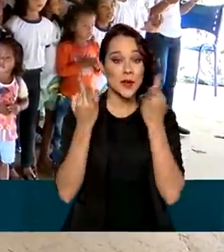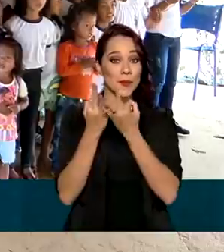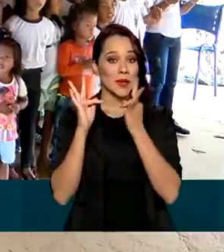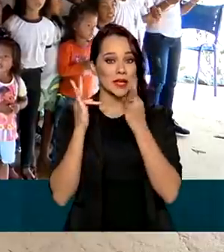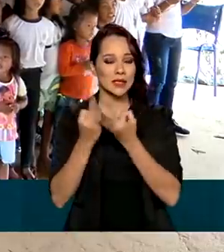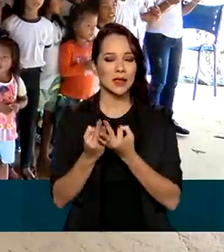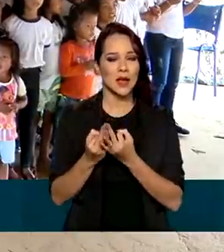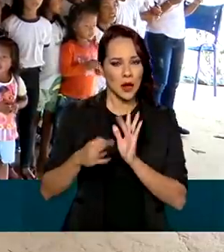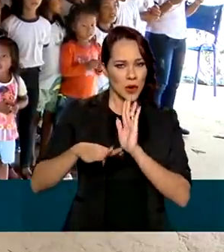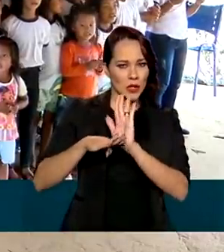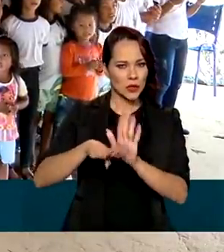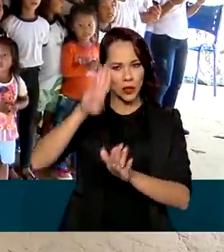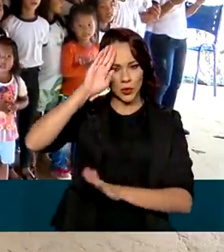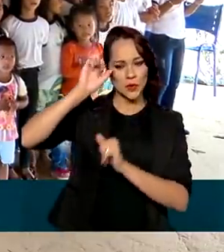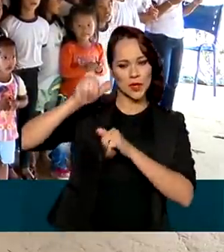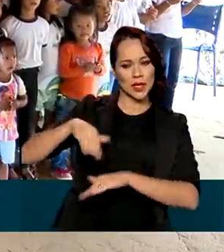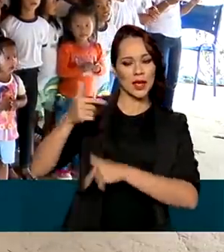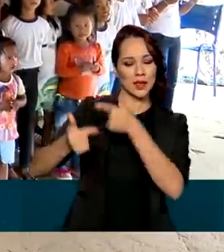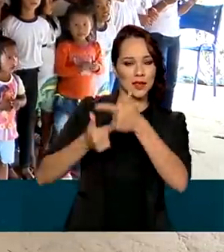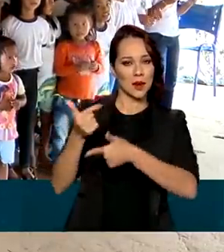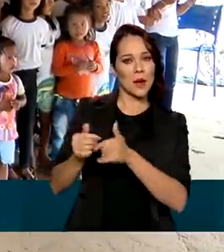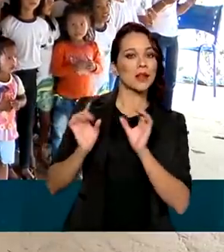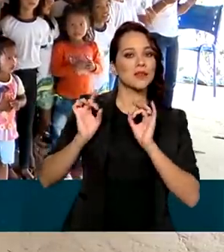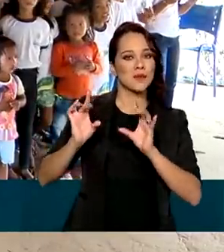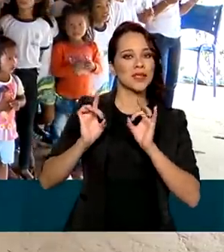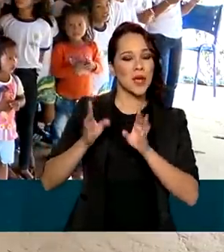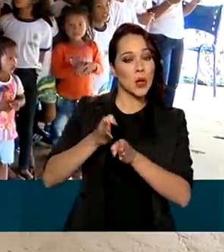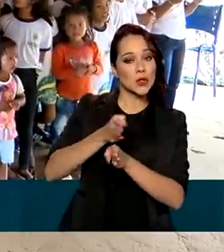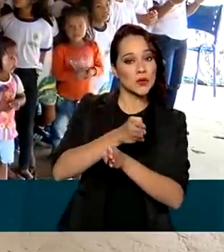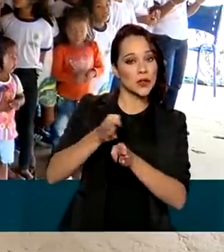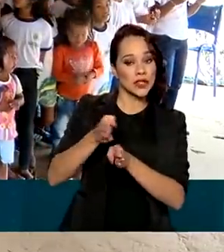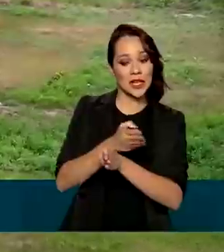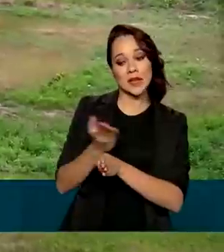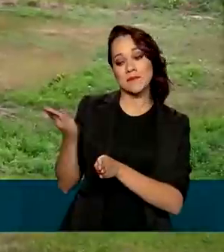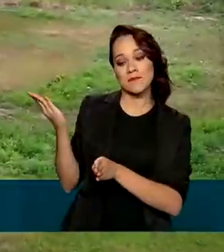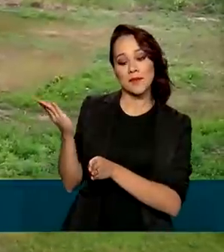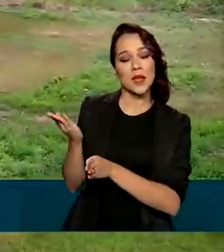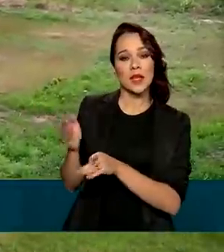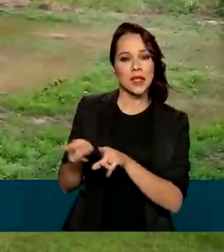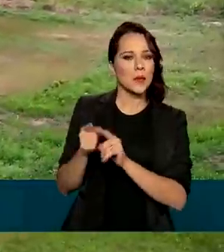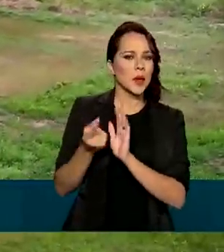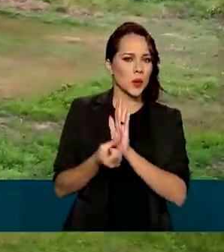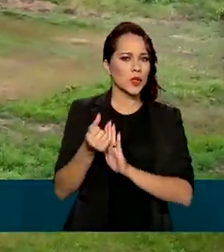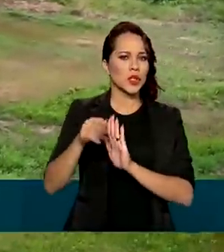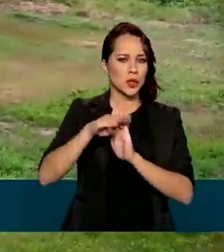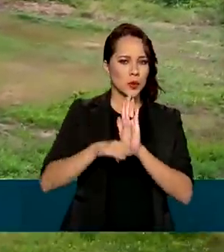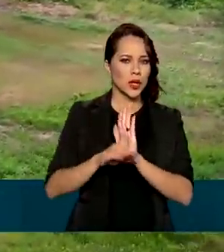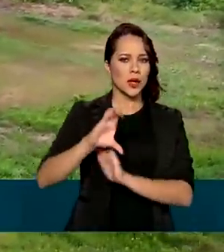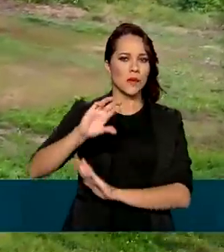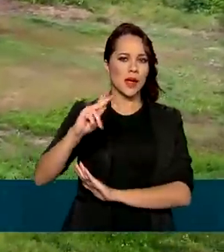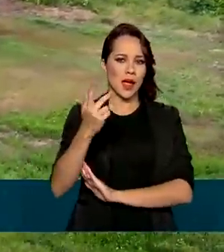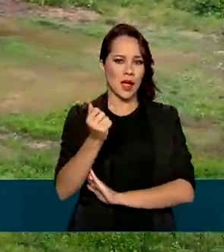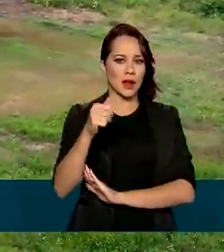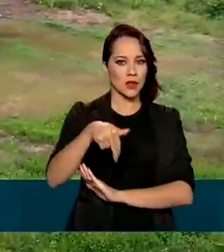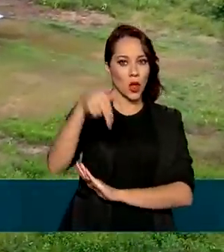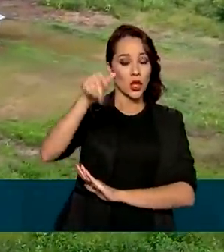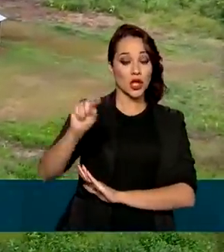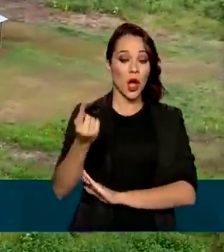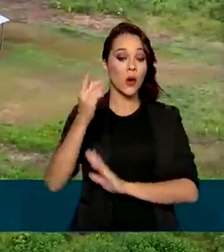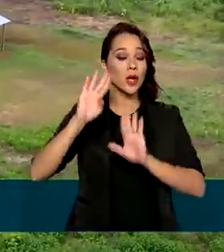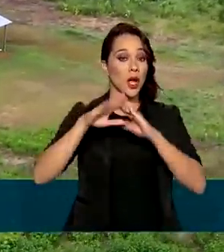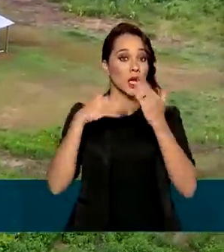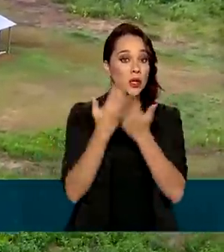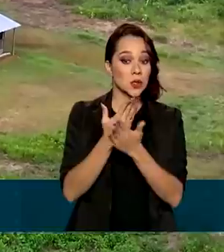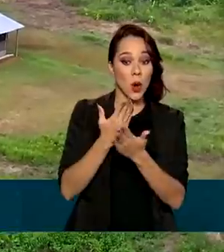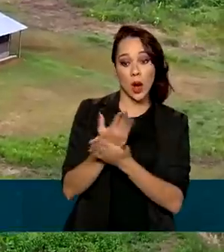com o auxílio dos militares que atuam no Pelotão Especial de Fronteira de Querari e com recursos do programa Calha Norte, a única escola